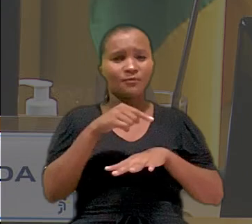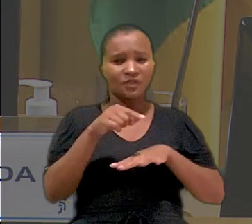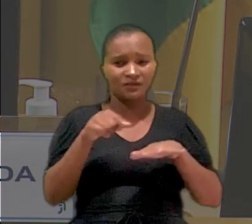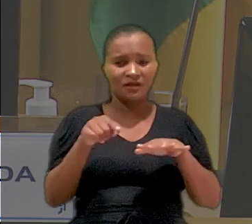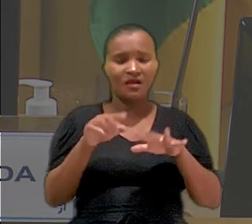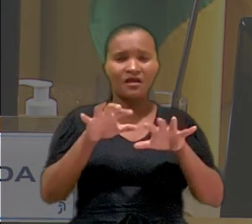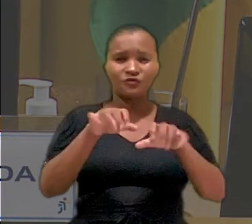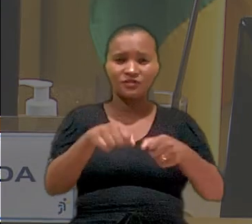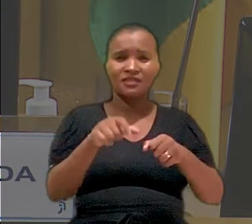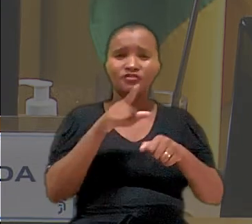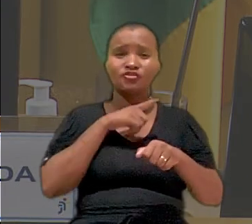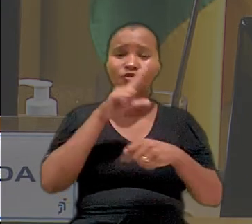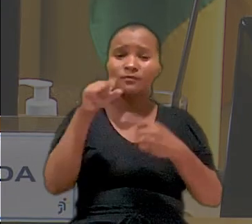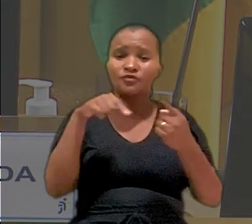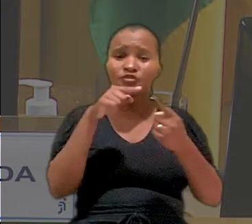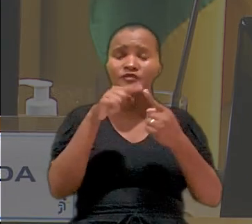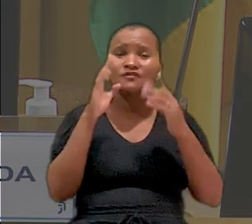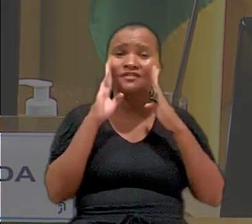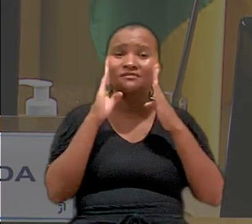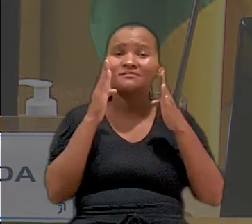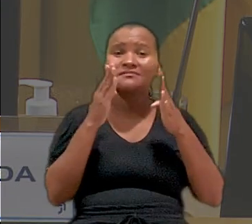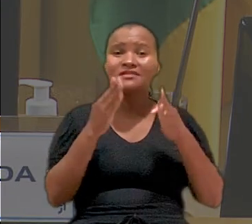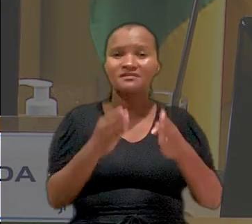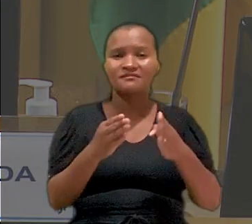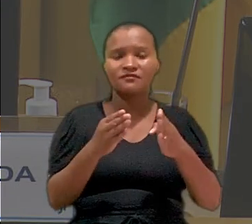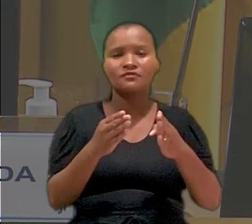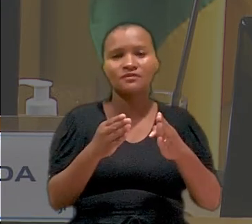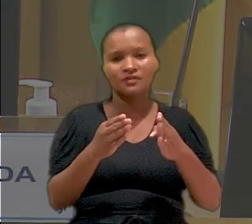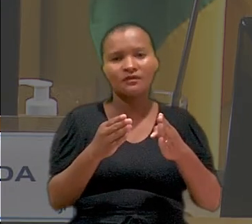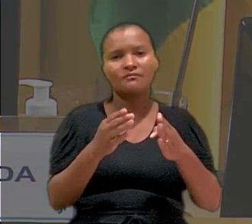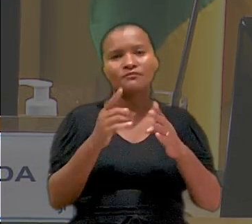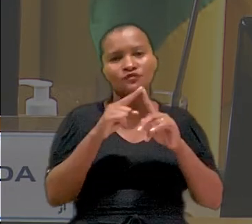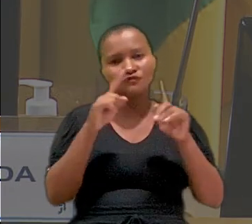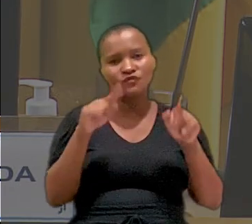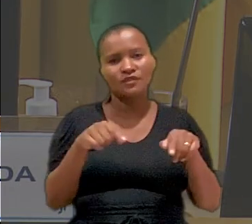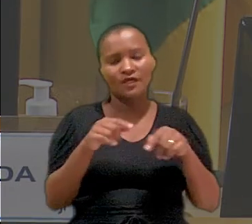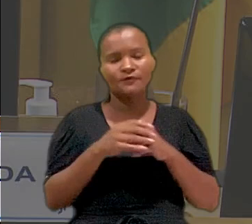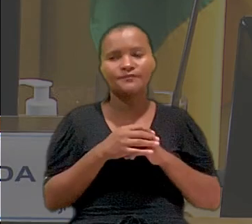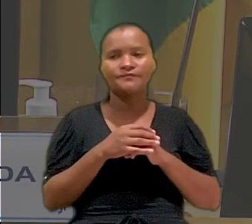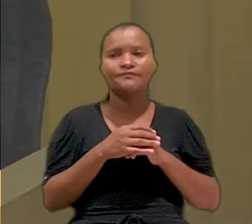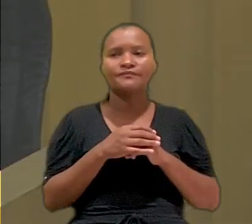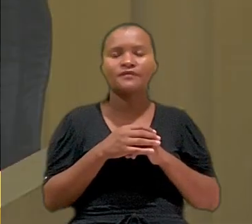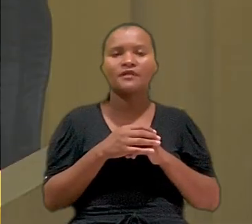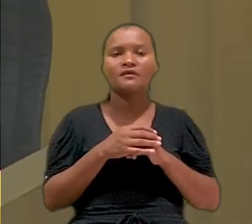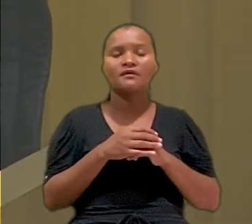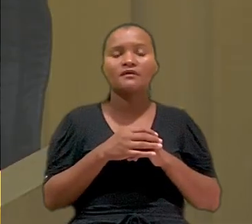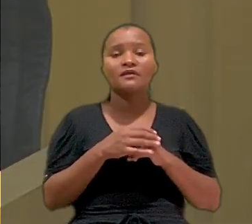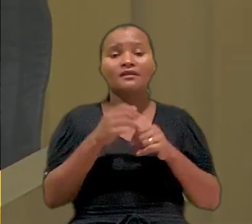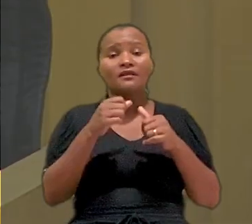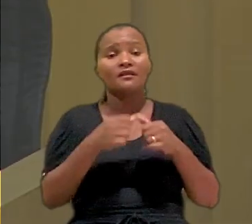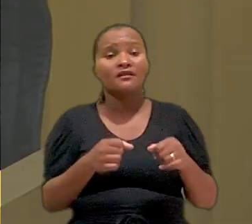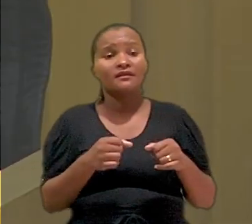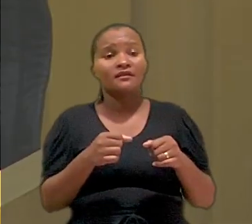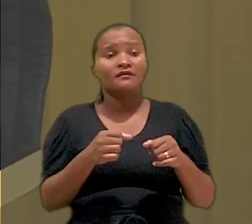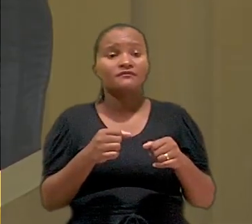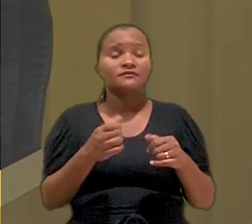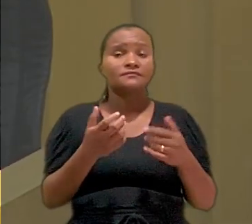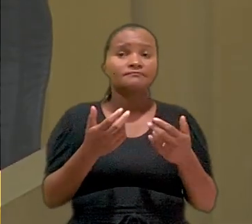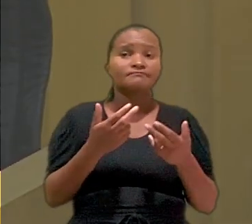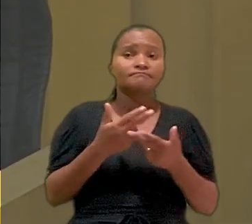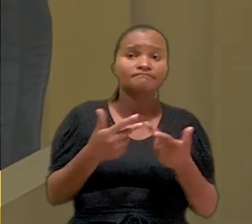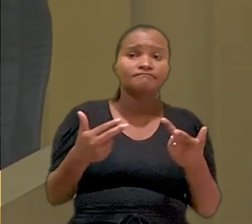a modalidade adotada tinha objetivo específico com vantagens aos empregados. Ele trata de uma situação em que